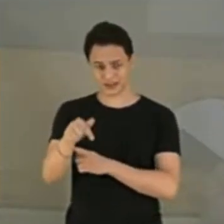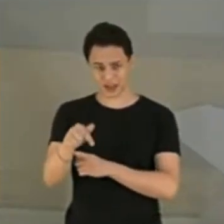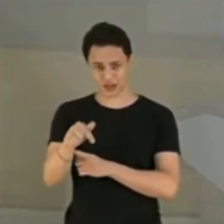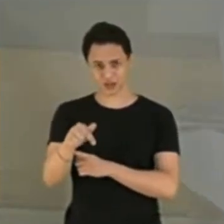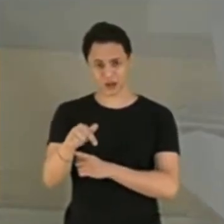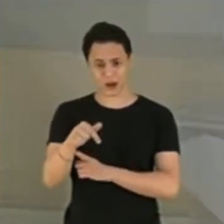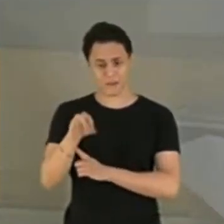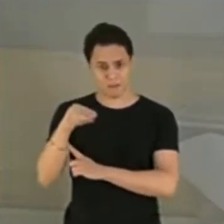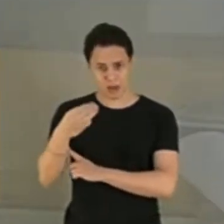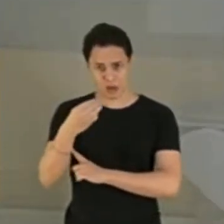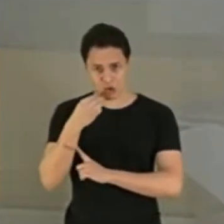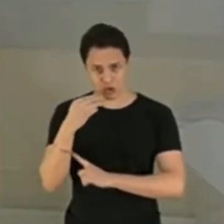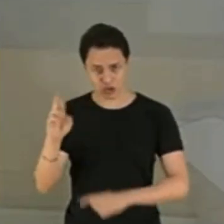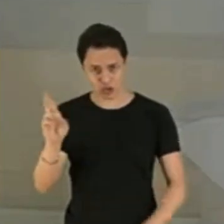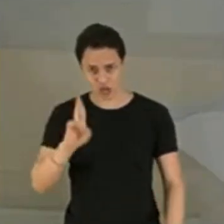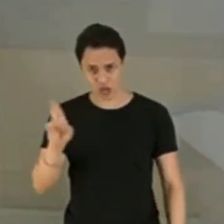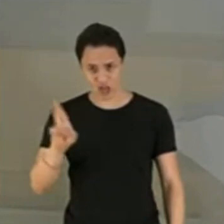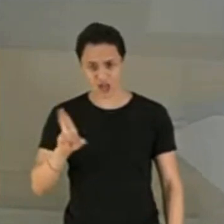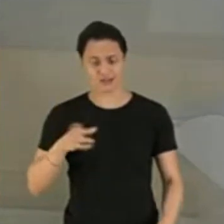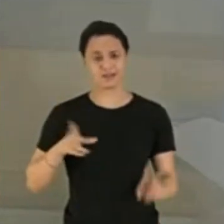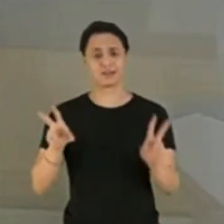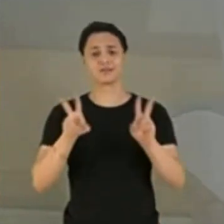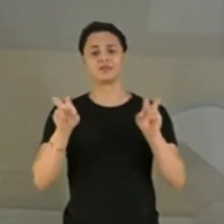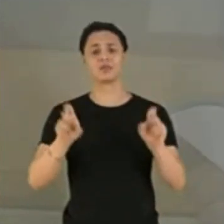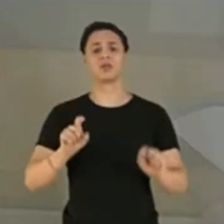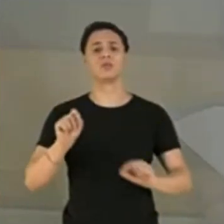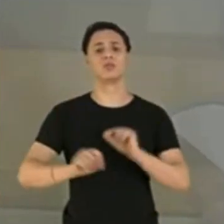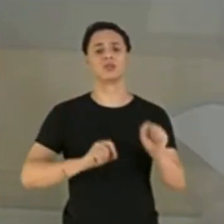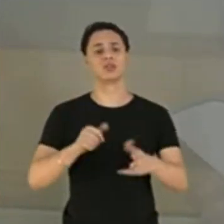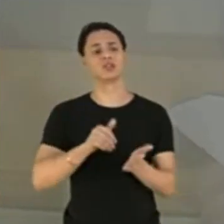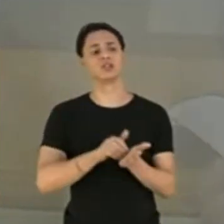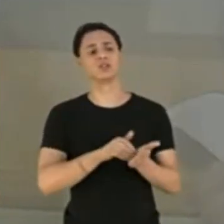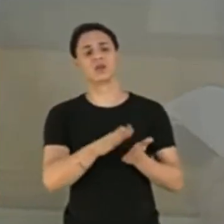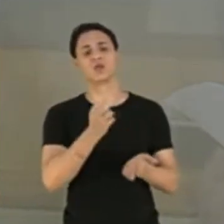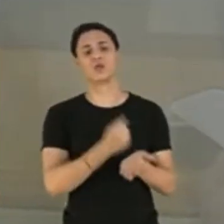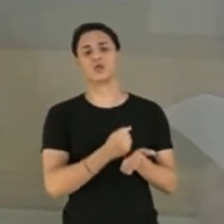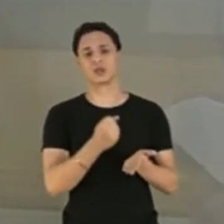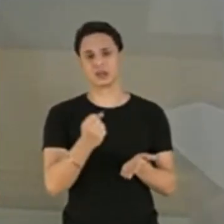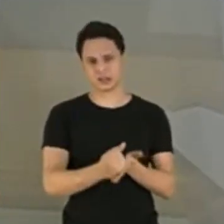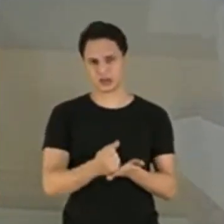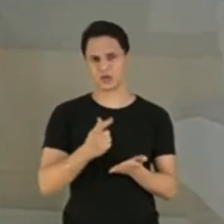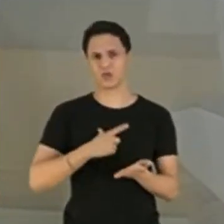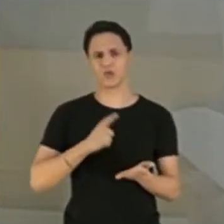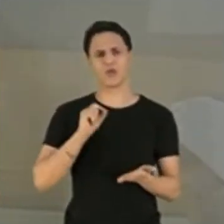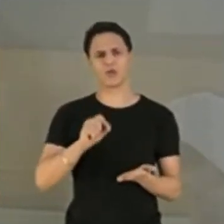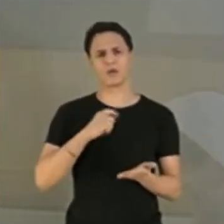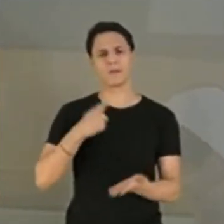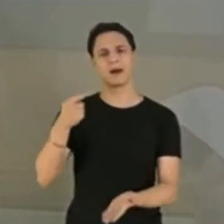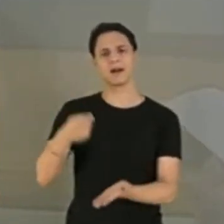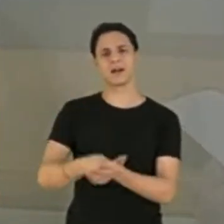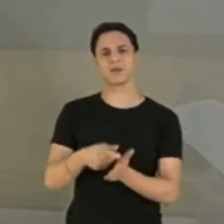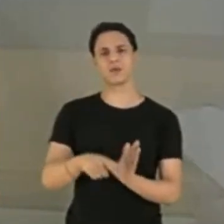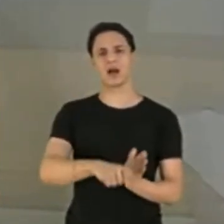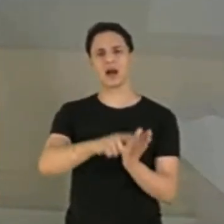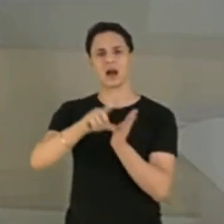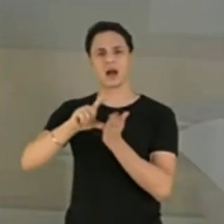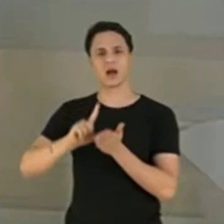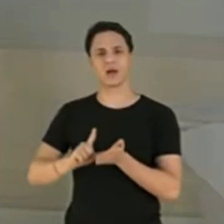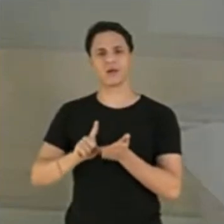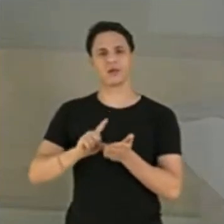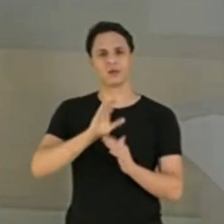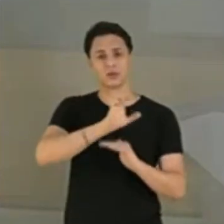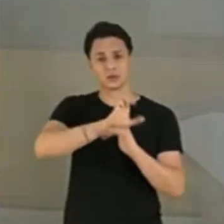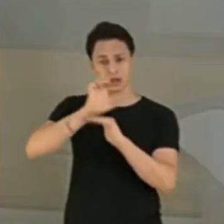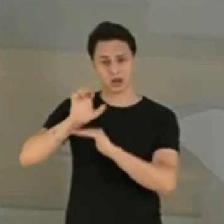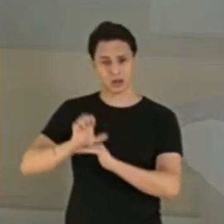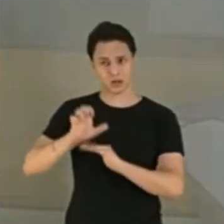referentes à contratação com dispensa de licitação e com pagamento antecipado pelos estados